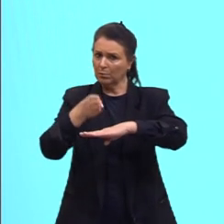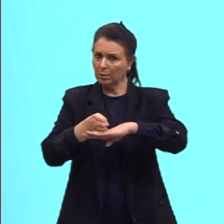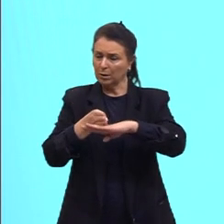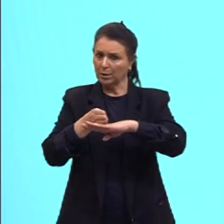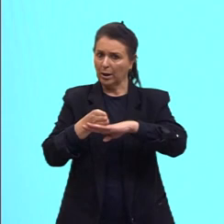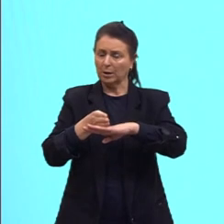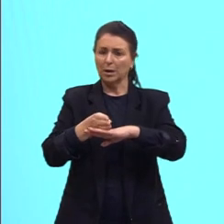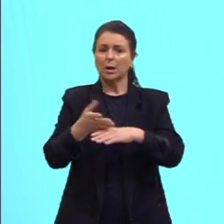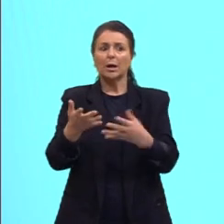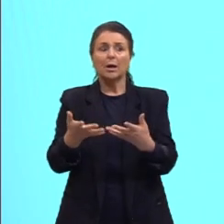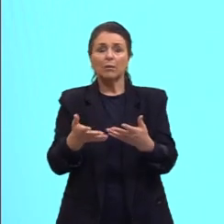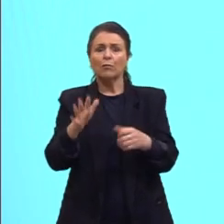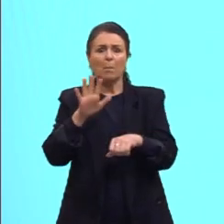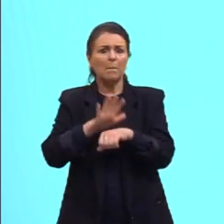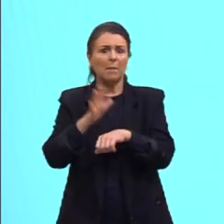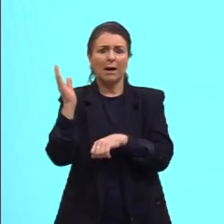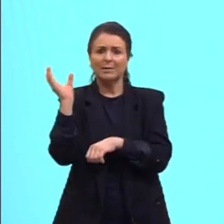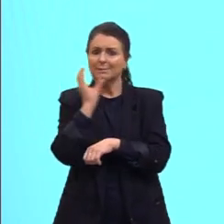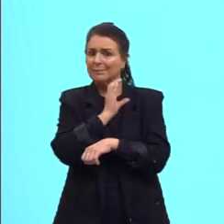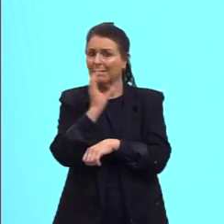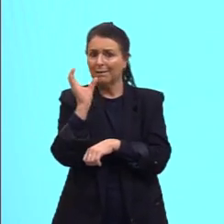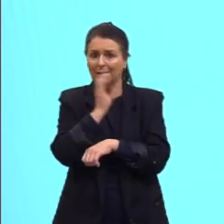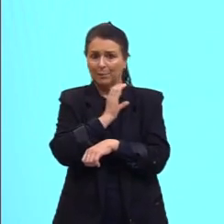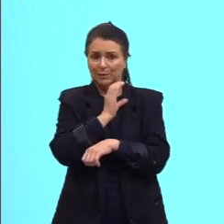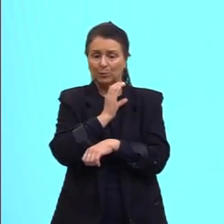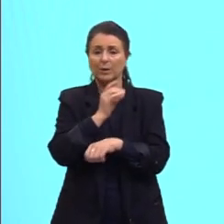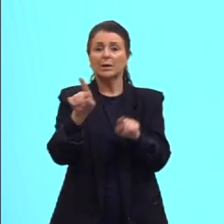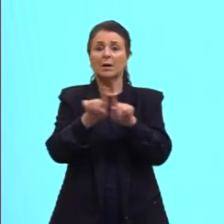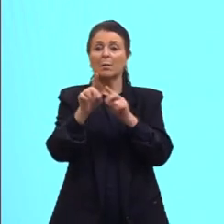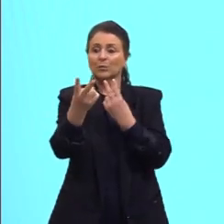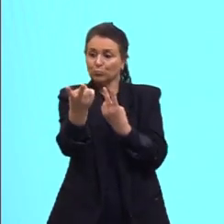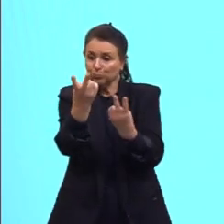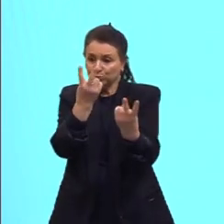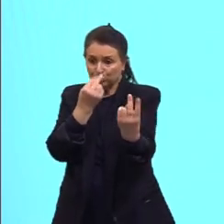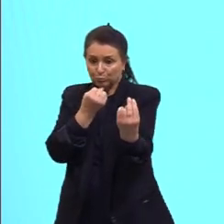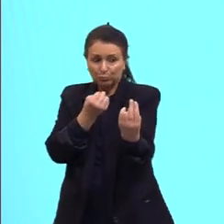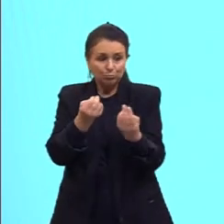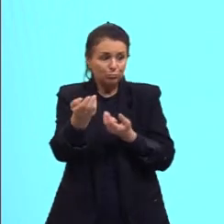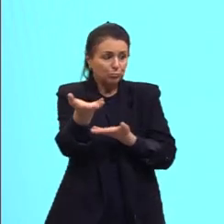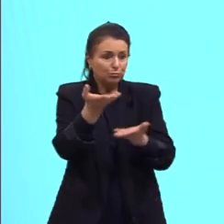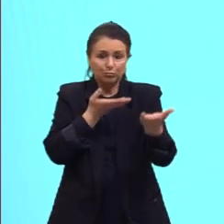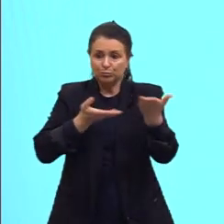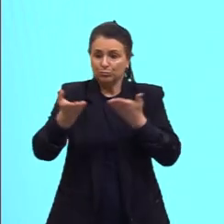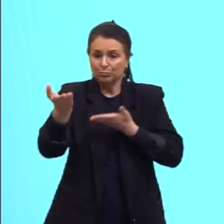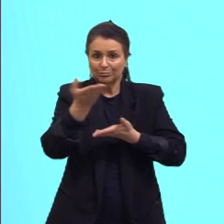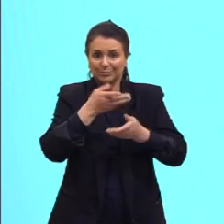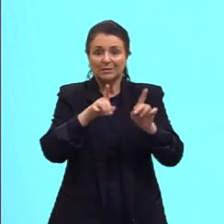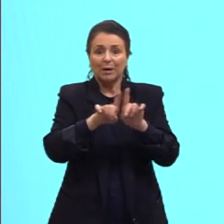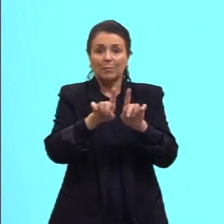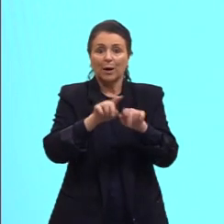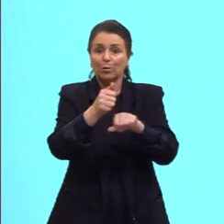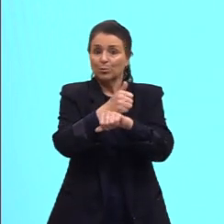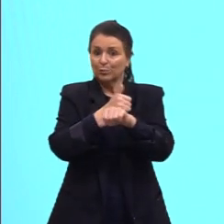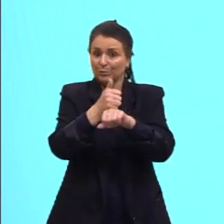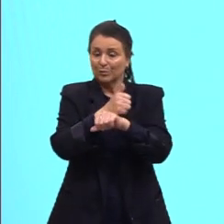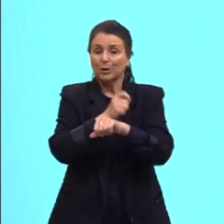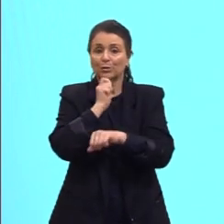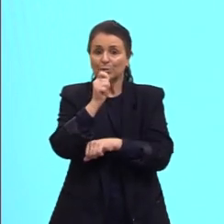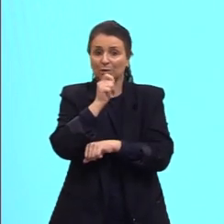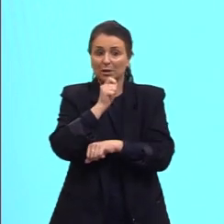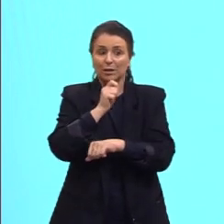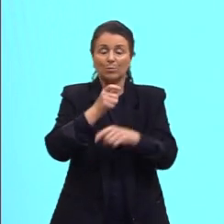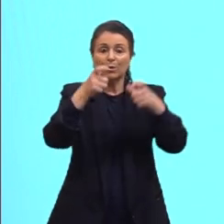dias para serem transportados, transportados, fossem aí repassados pelos profissionais de jornalismo, as